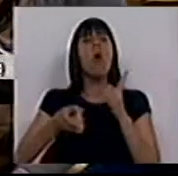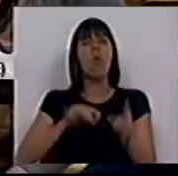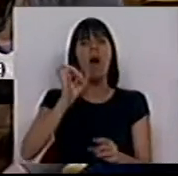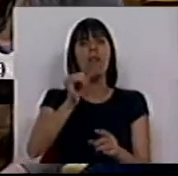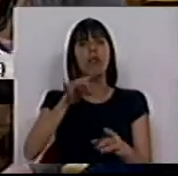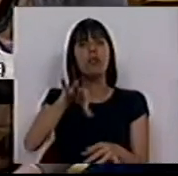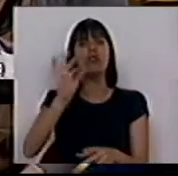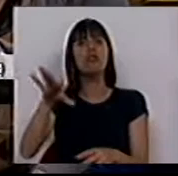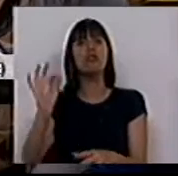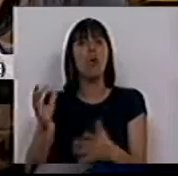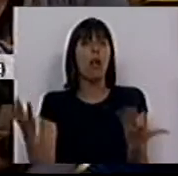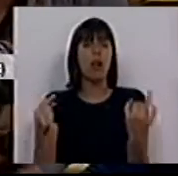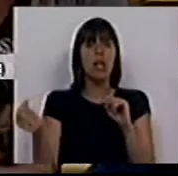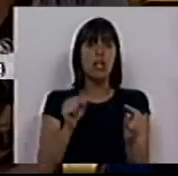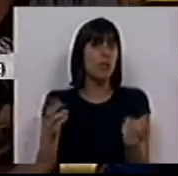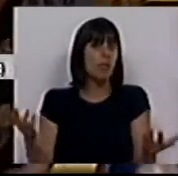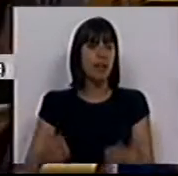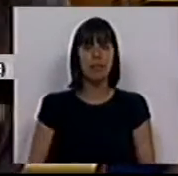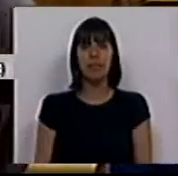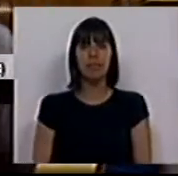é a sua escolha neste debate?